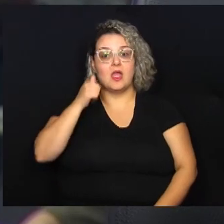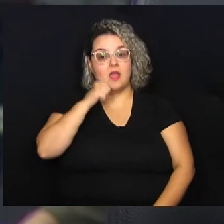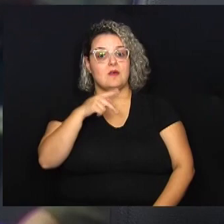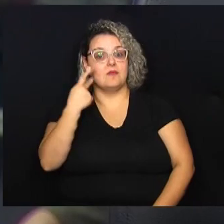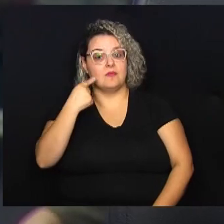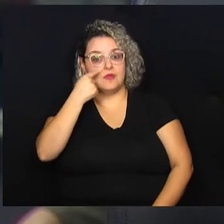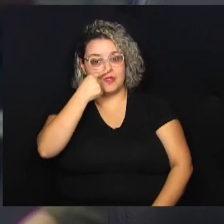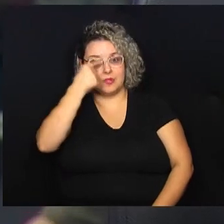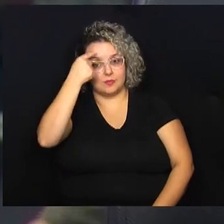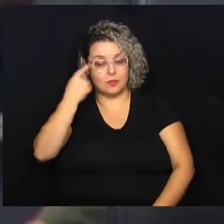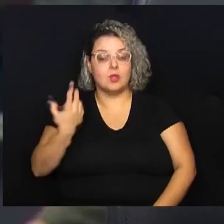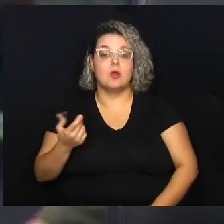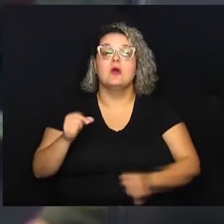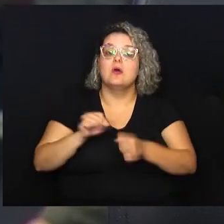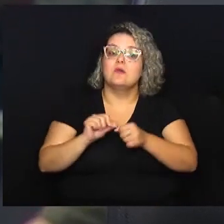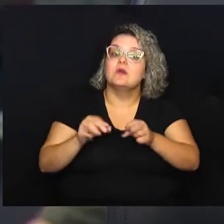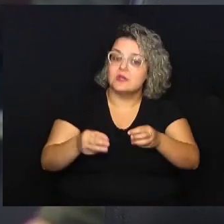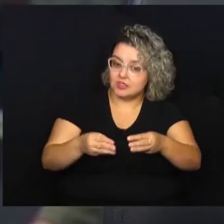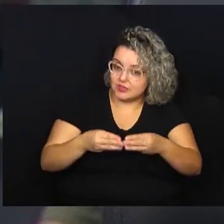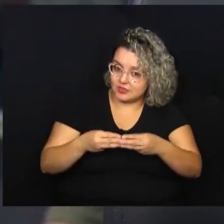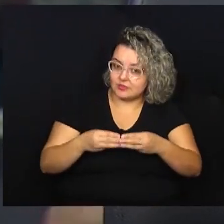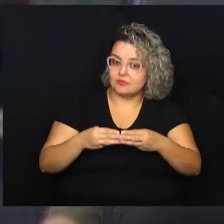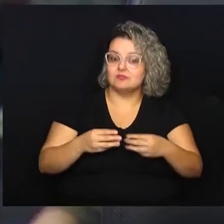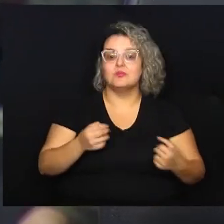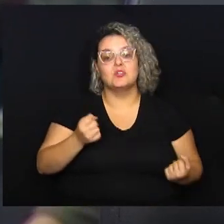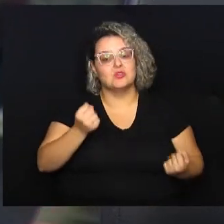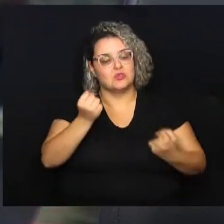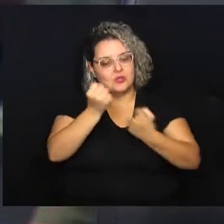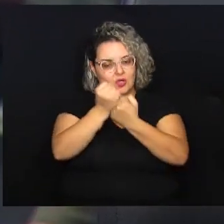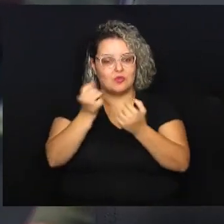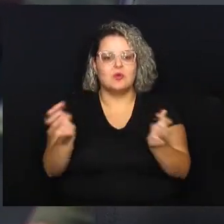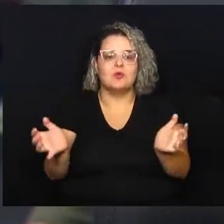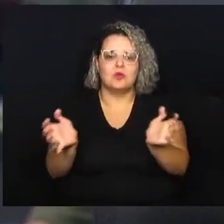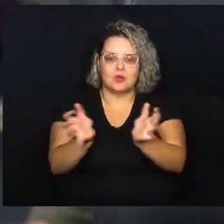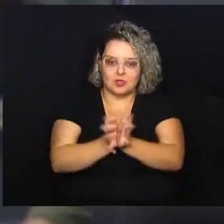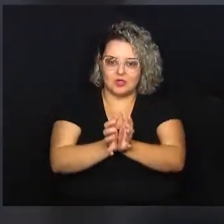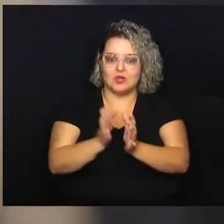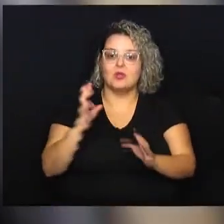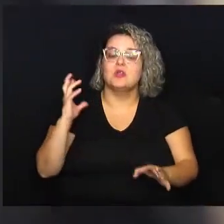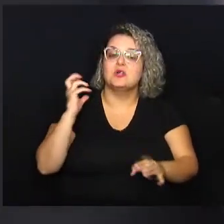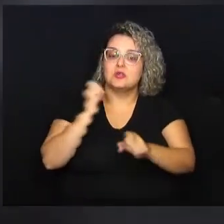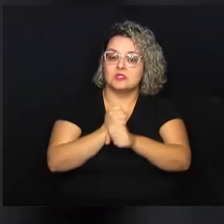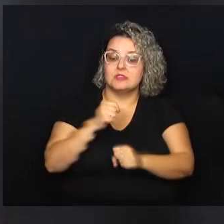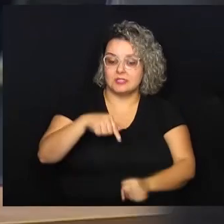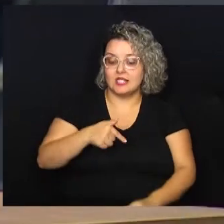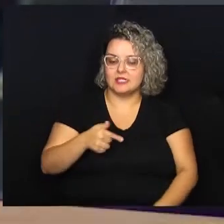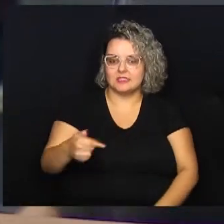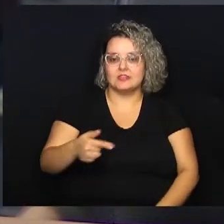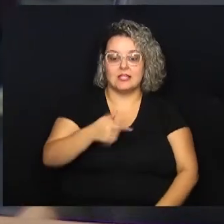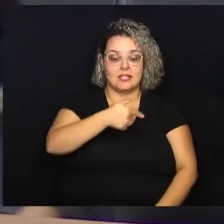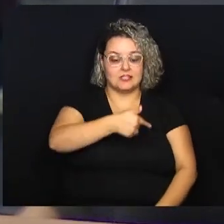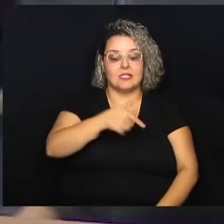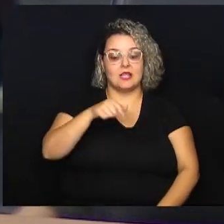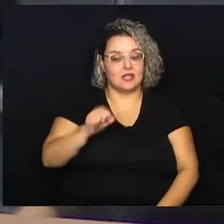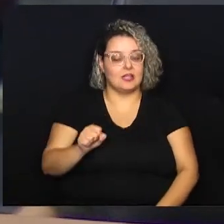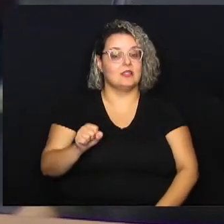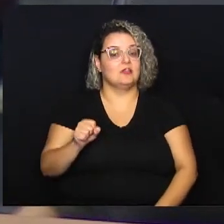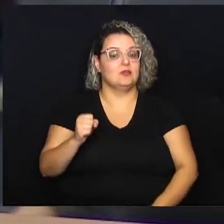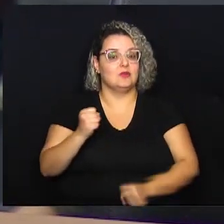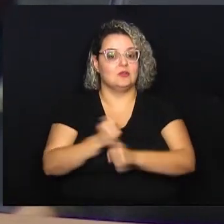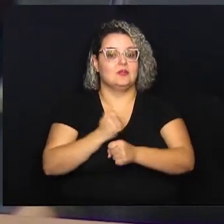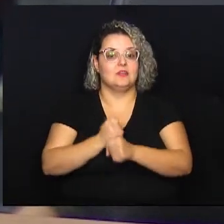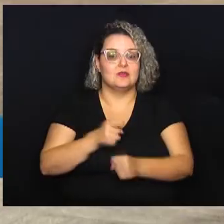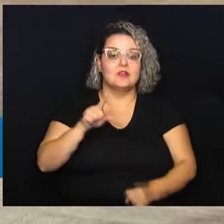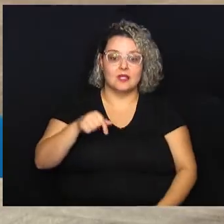A vereadora Paola Miguel fez uma moção de apoio ao clube, que completou nesta semana 78